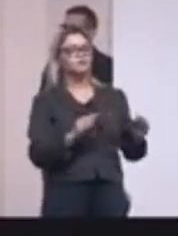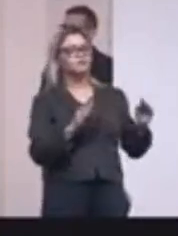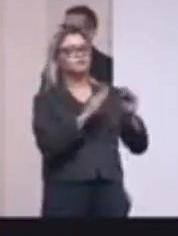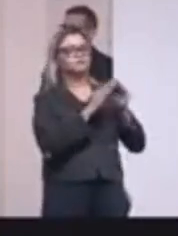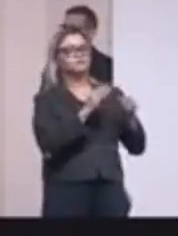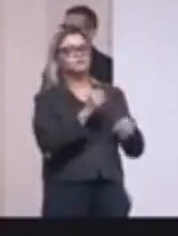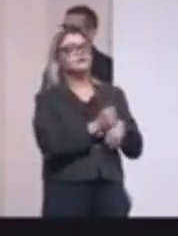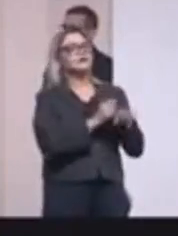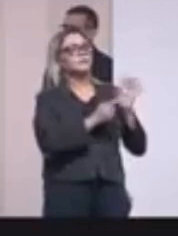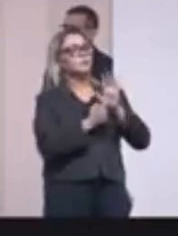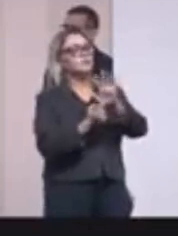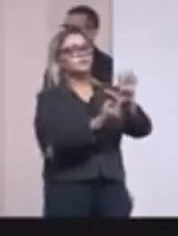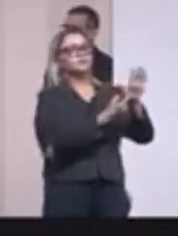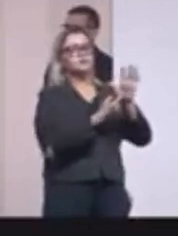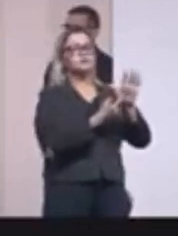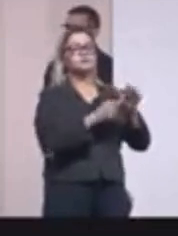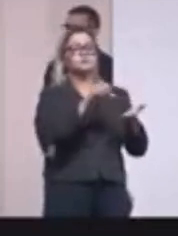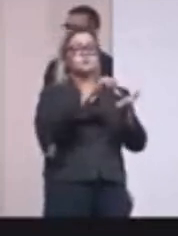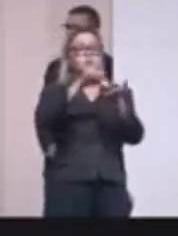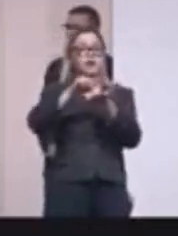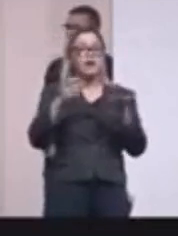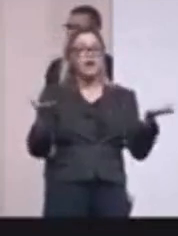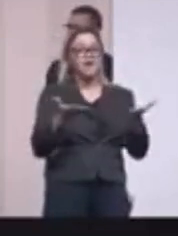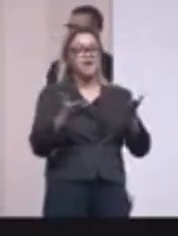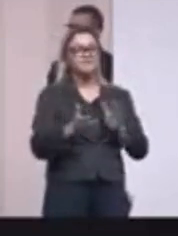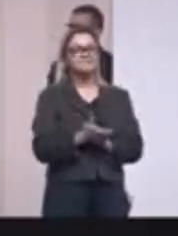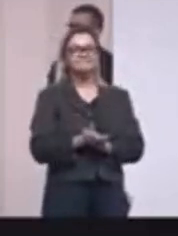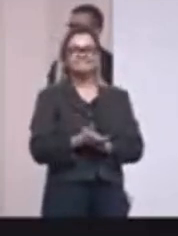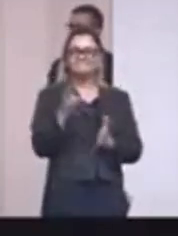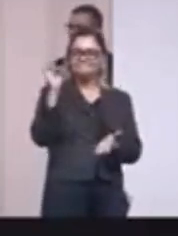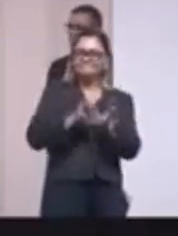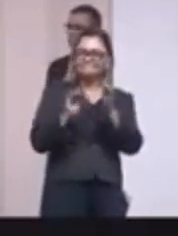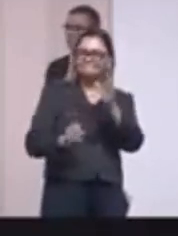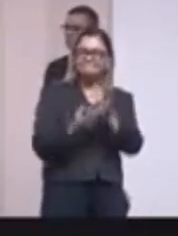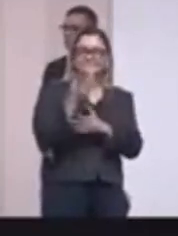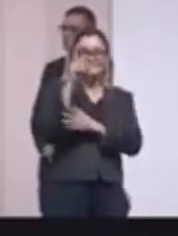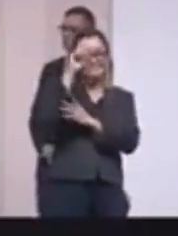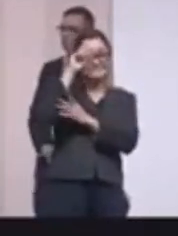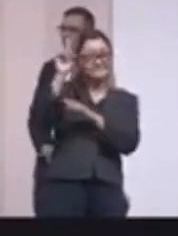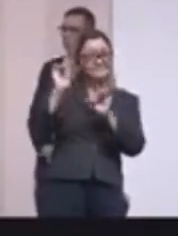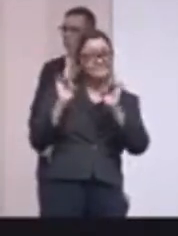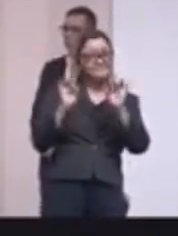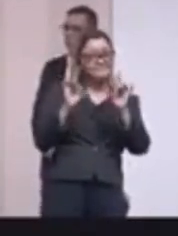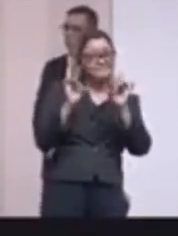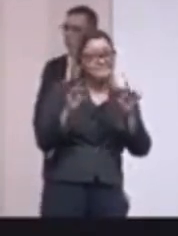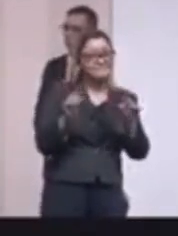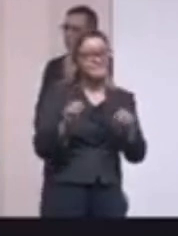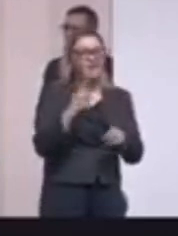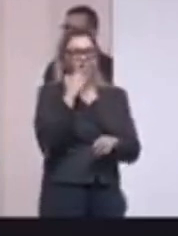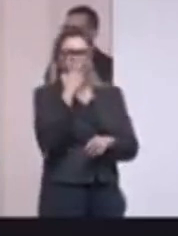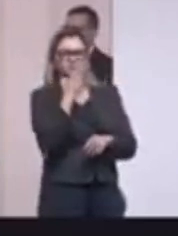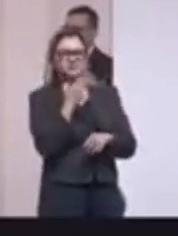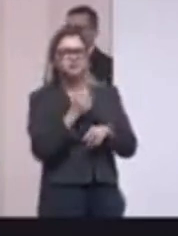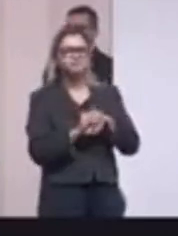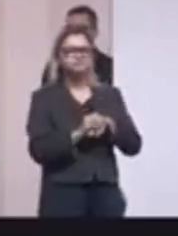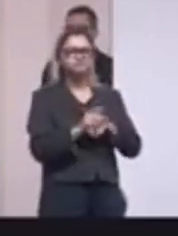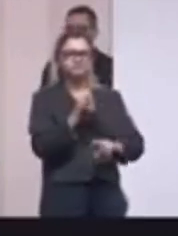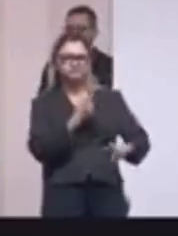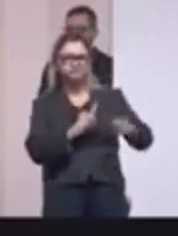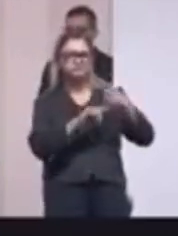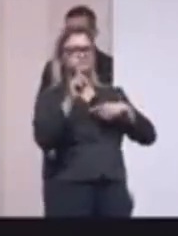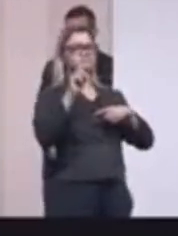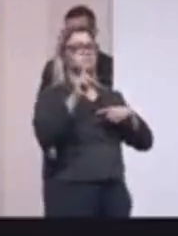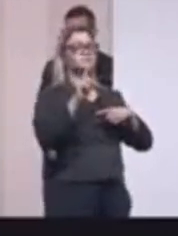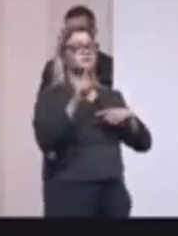nossos postos agora. E dizer então que de fato hoje é um dia muito especial. Acho que estamos dando um passo gigante